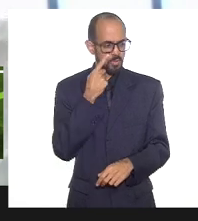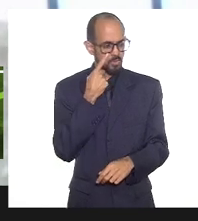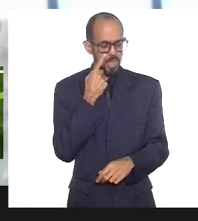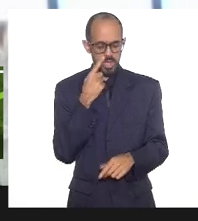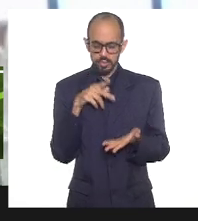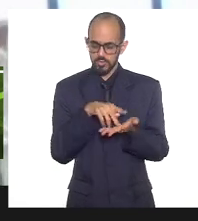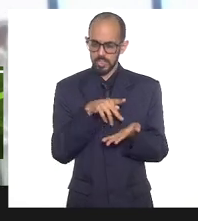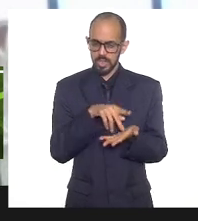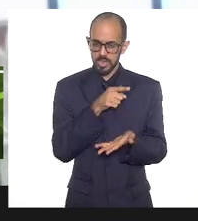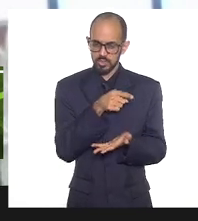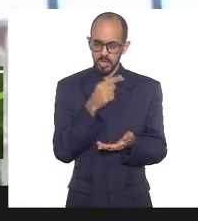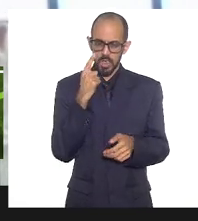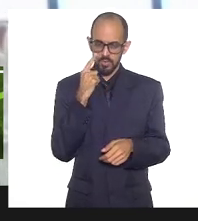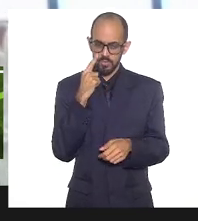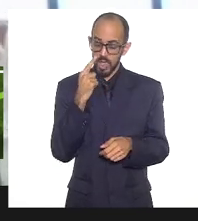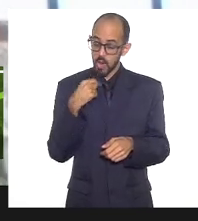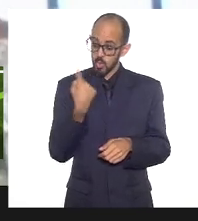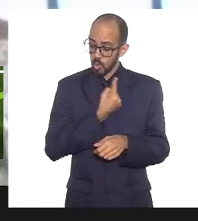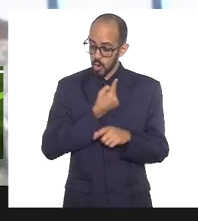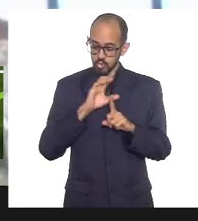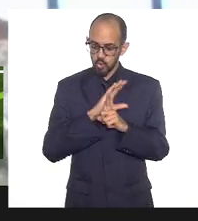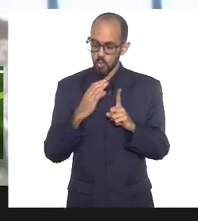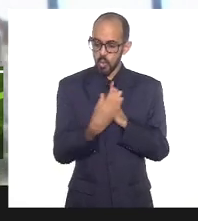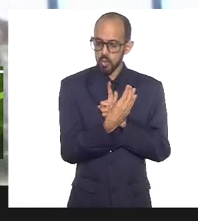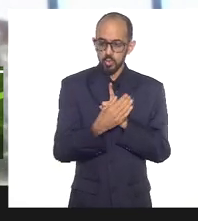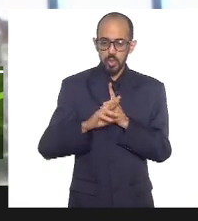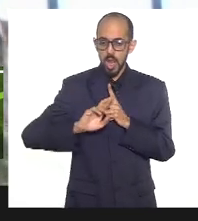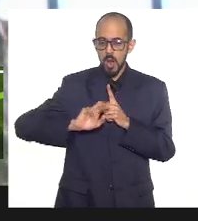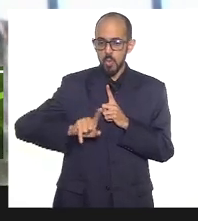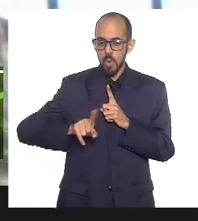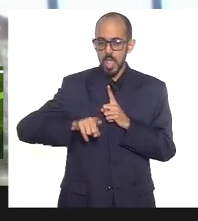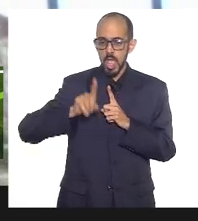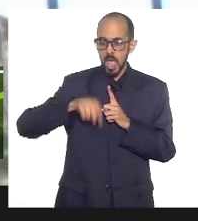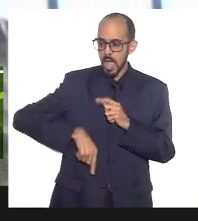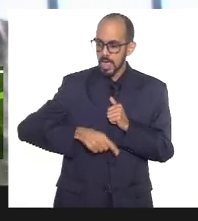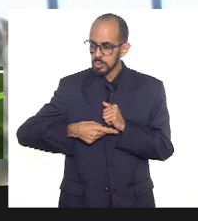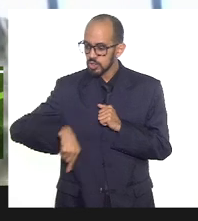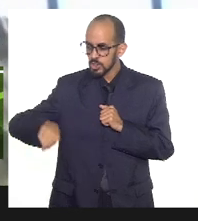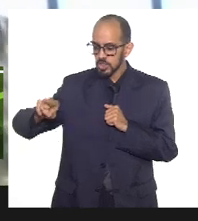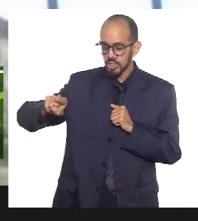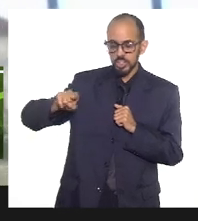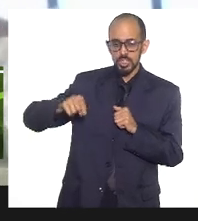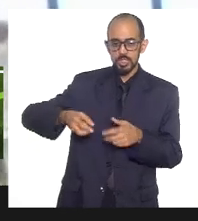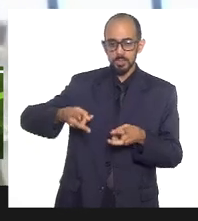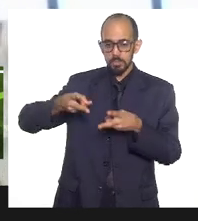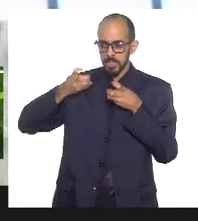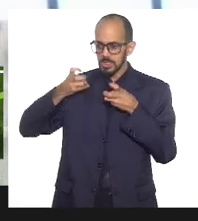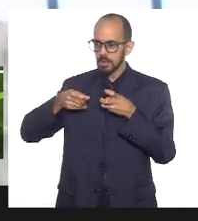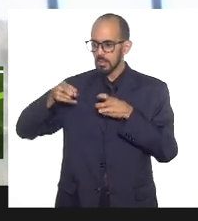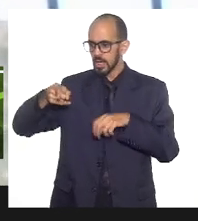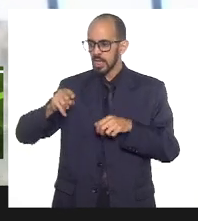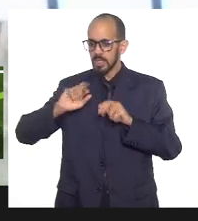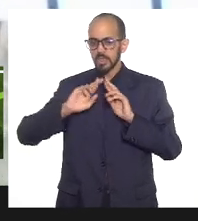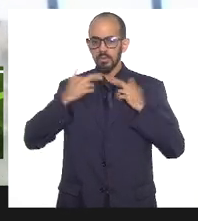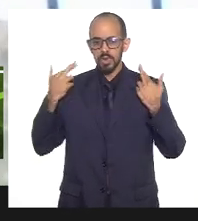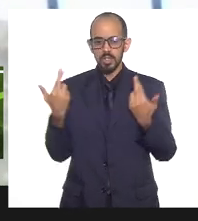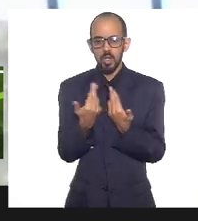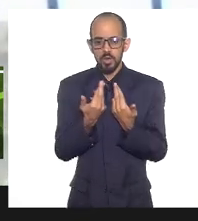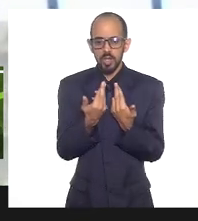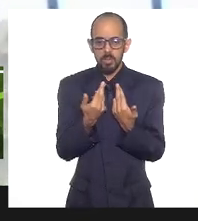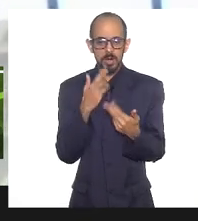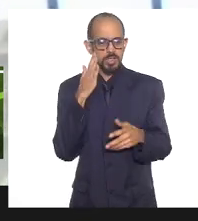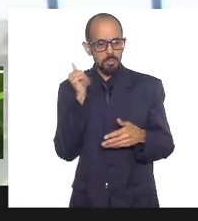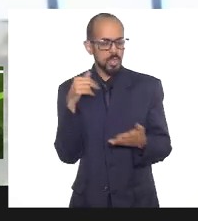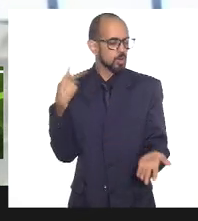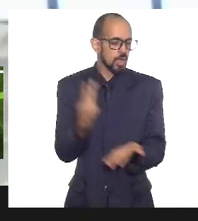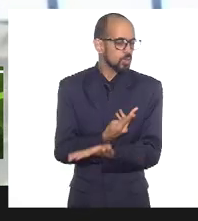falando de assistir o nosso culto, não, mas de mandar, de ter ronda, de ter lugar, de ter reuniões em lugares para saber o que está